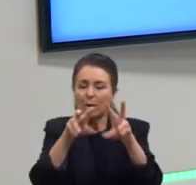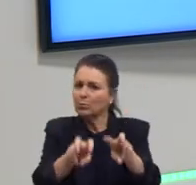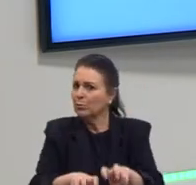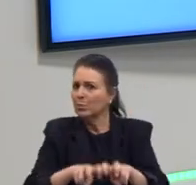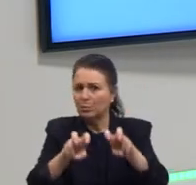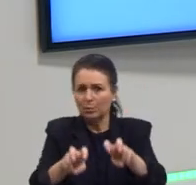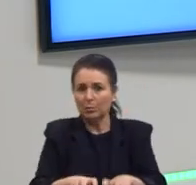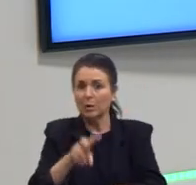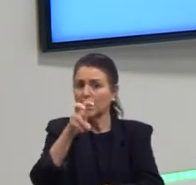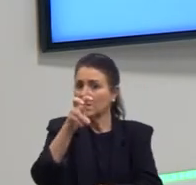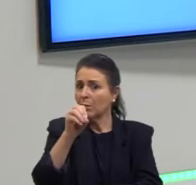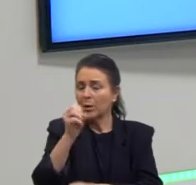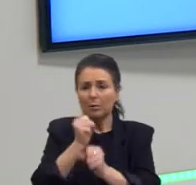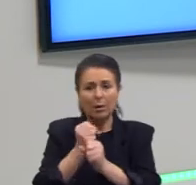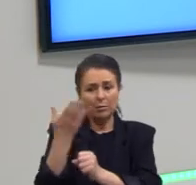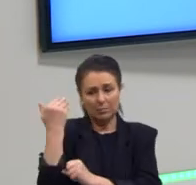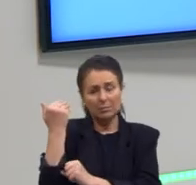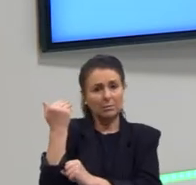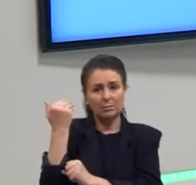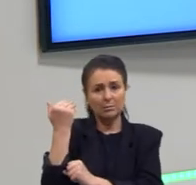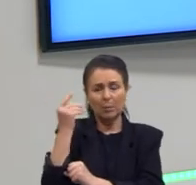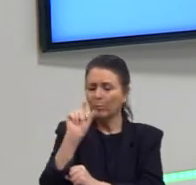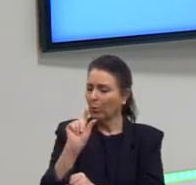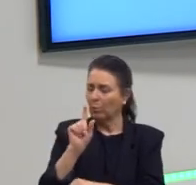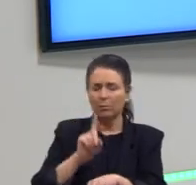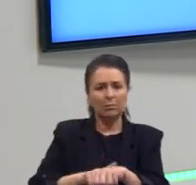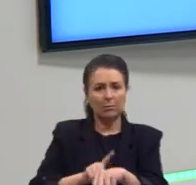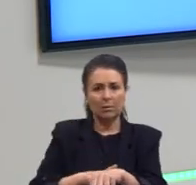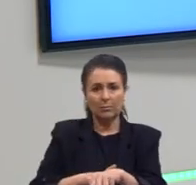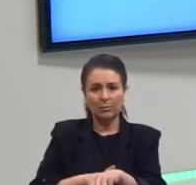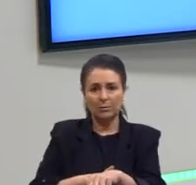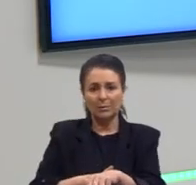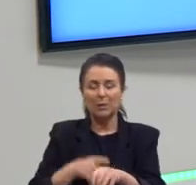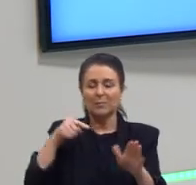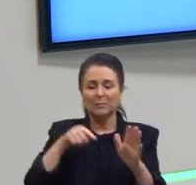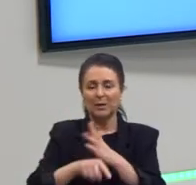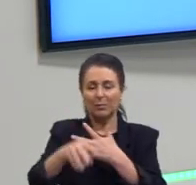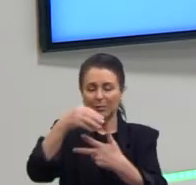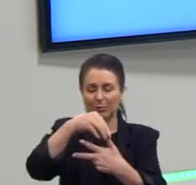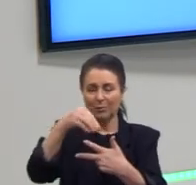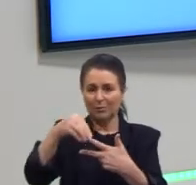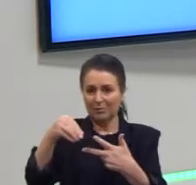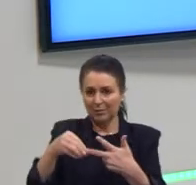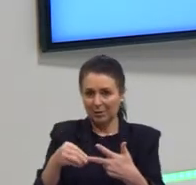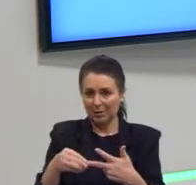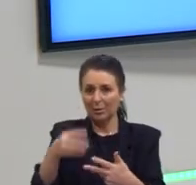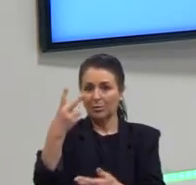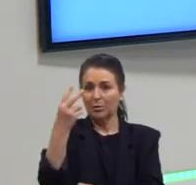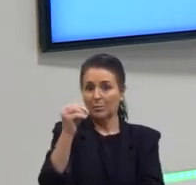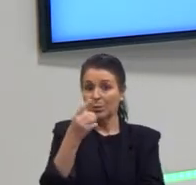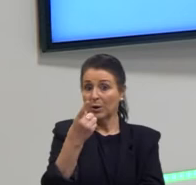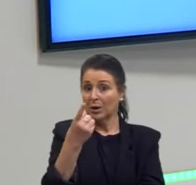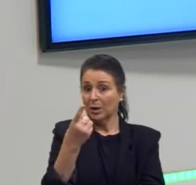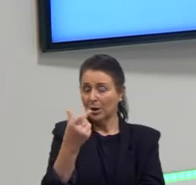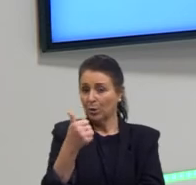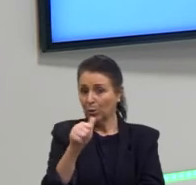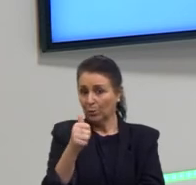gente, 50 anos atrás, muito recente. Vamos para a nossa questão do Enem, então. Enem 2012,